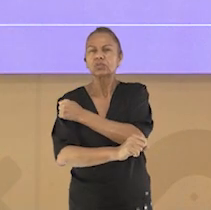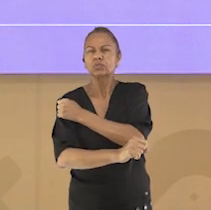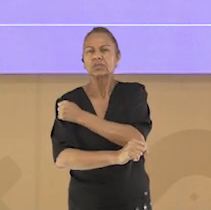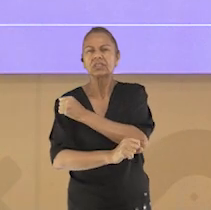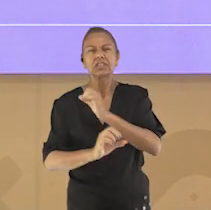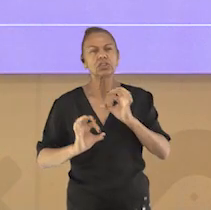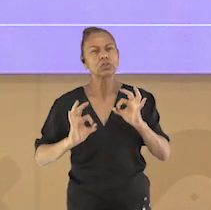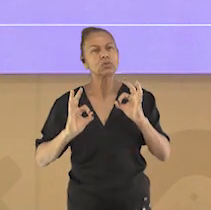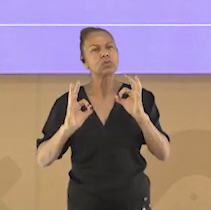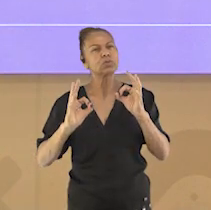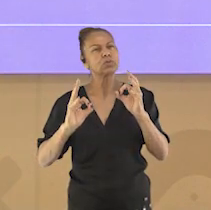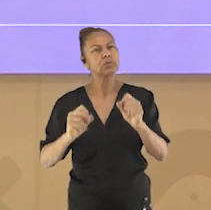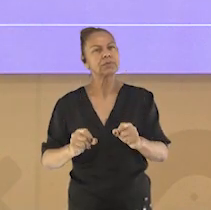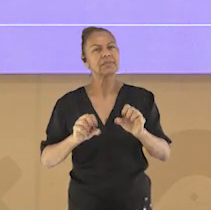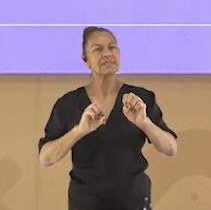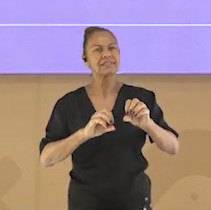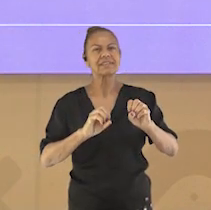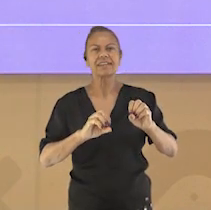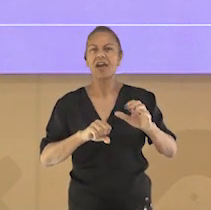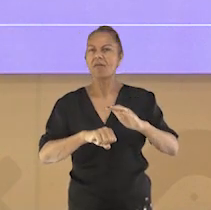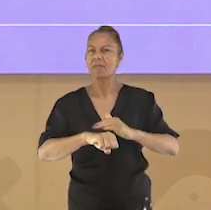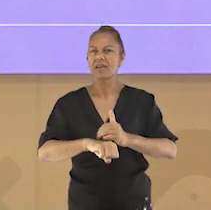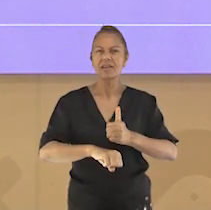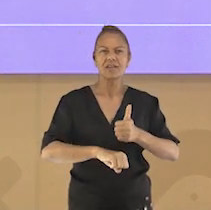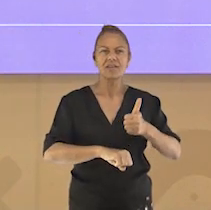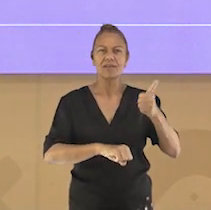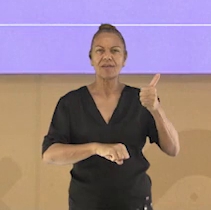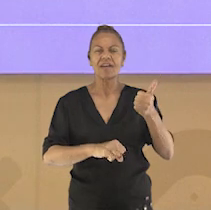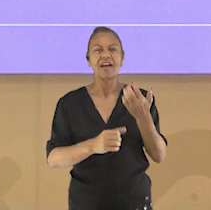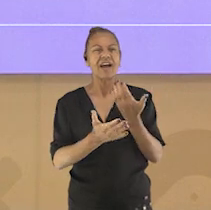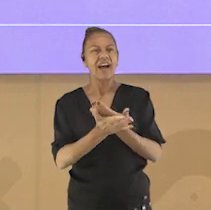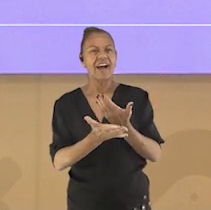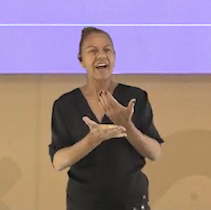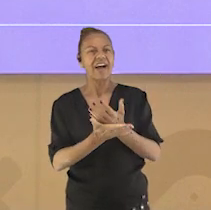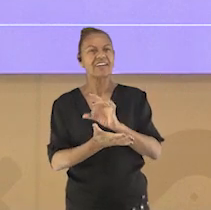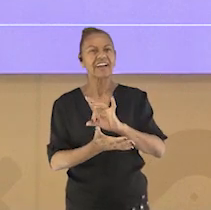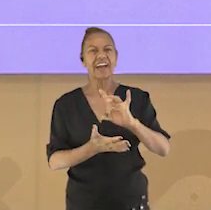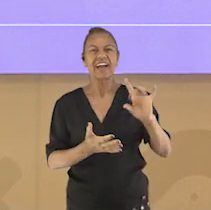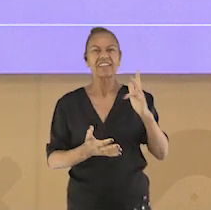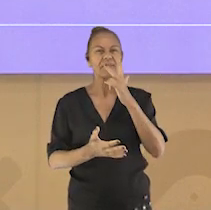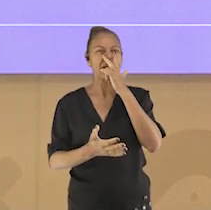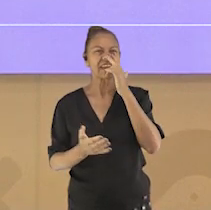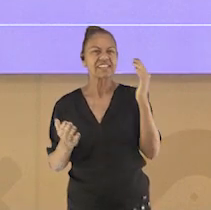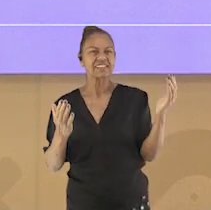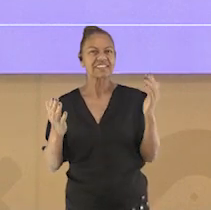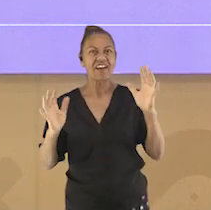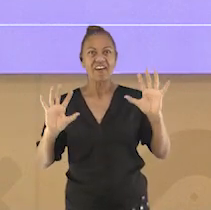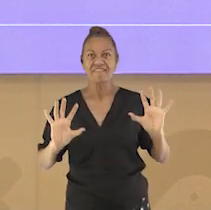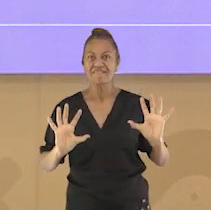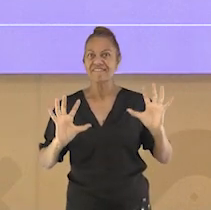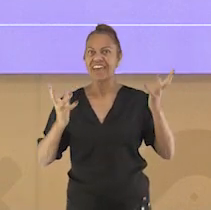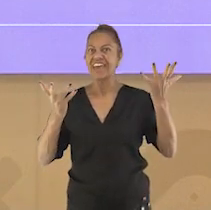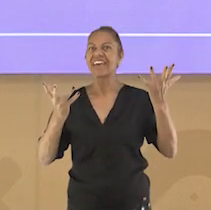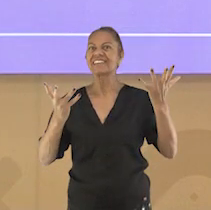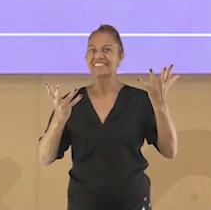o melhor e proporcionar a cada aula uma grande festa do conhecimento.